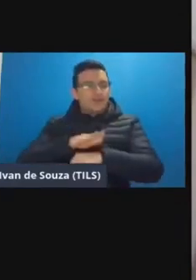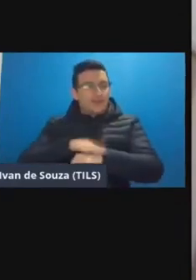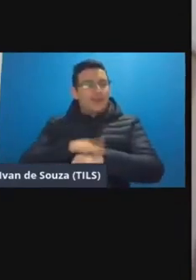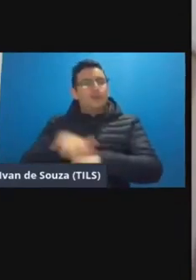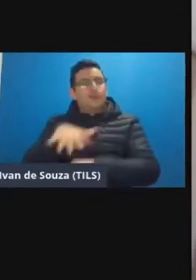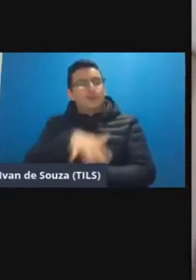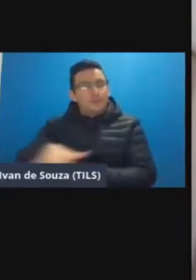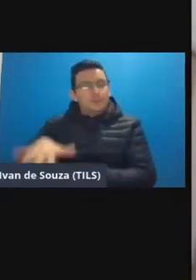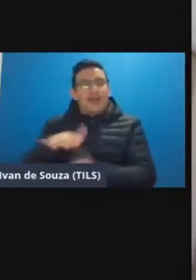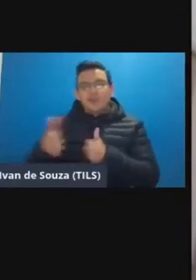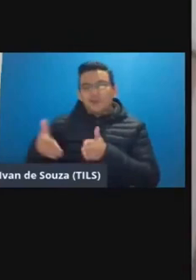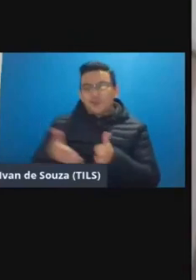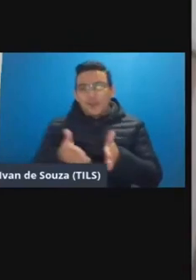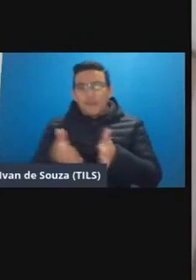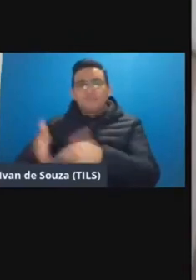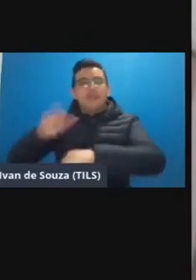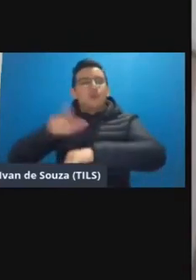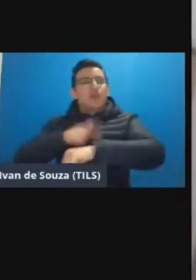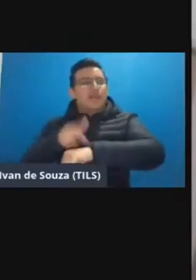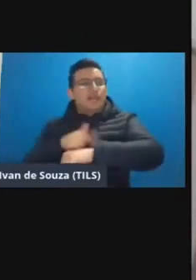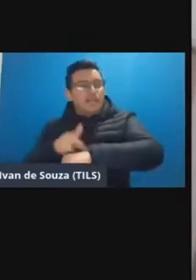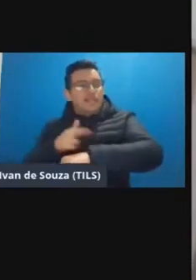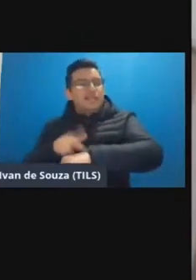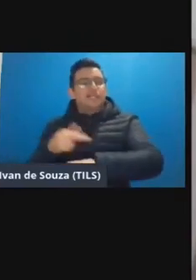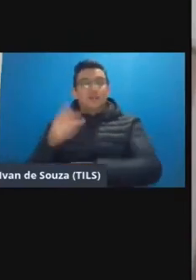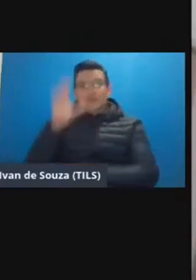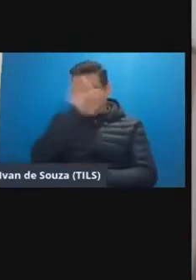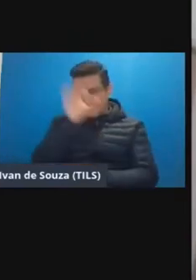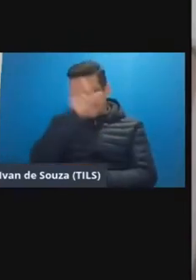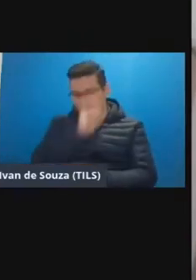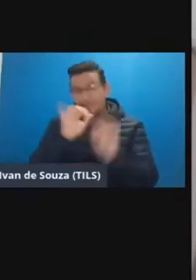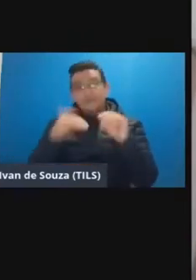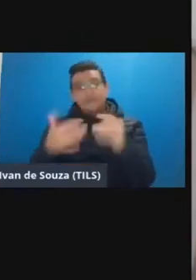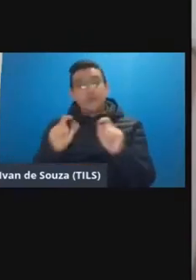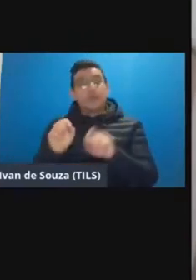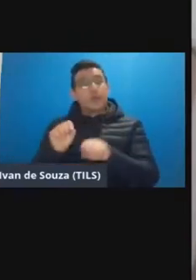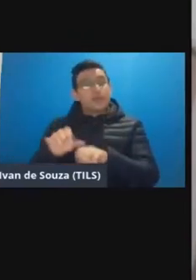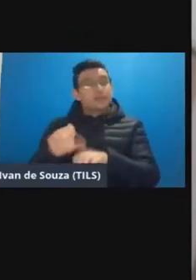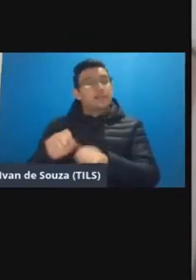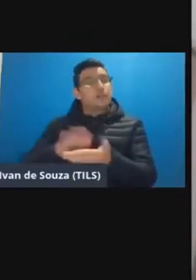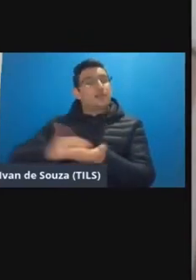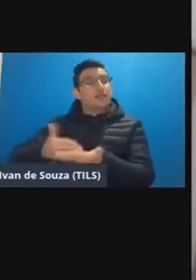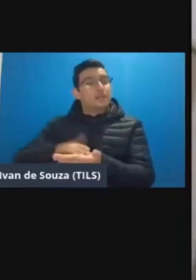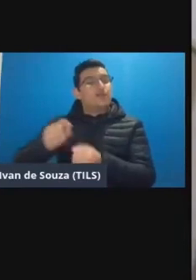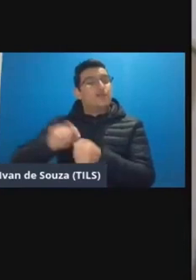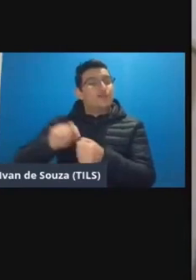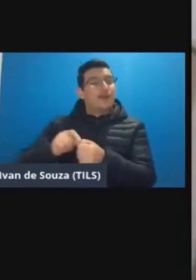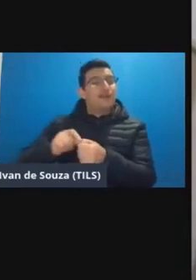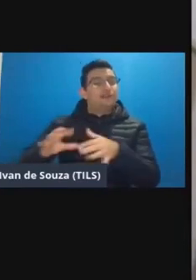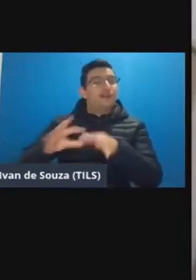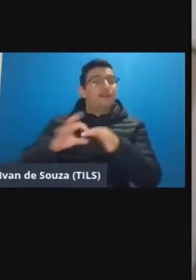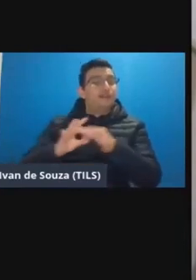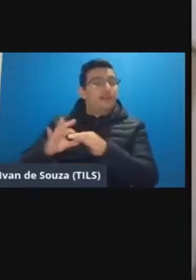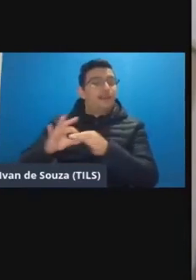espaço do caminho do ritmo né da sua aprendizagem então é o ensino híbrido ele faz essa integração